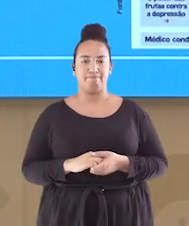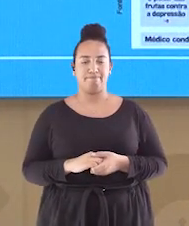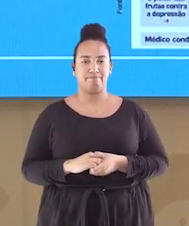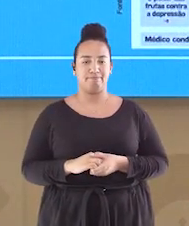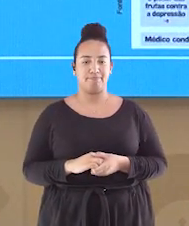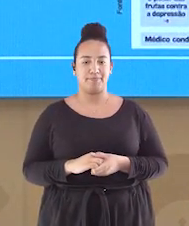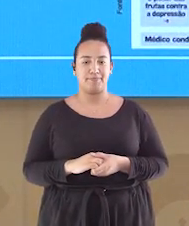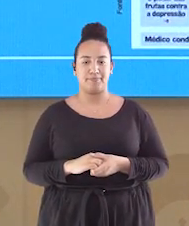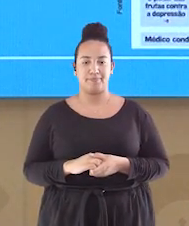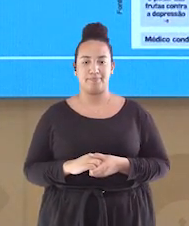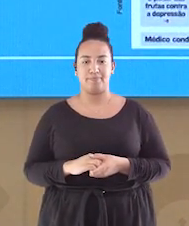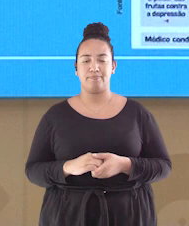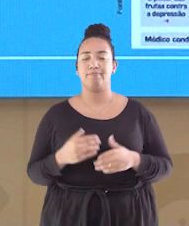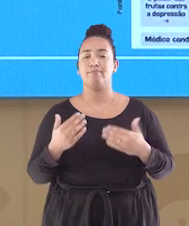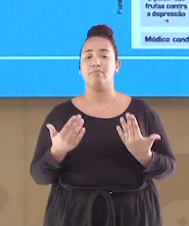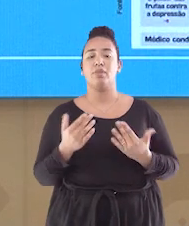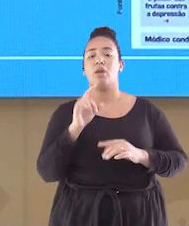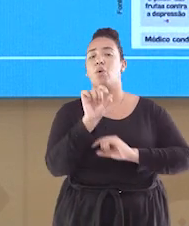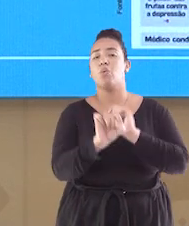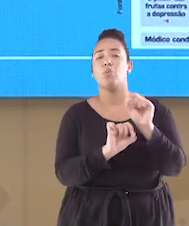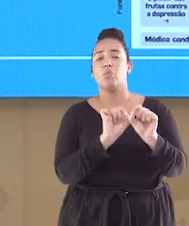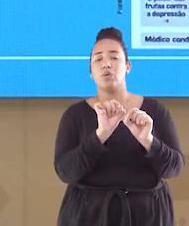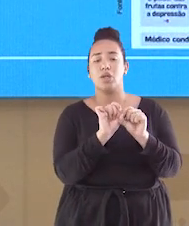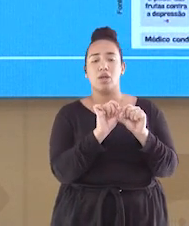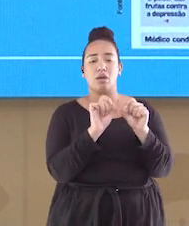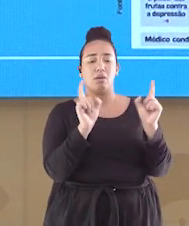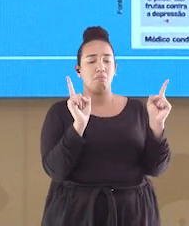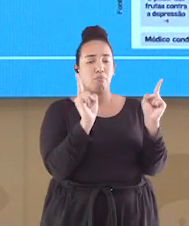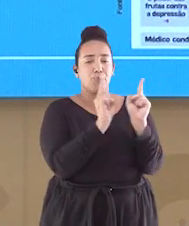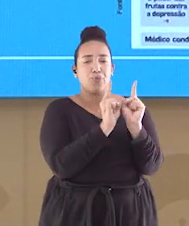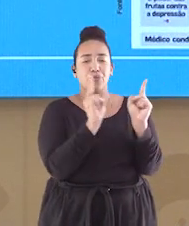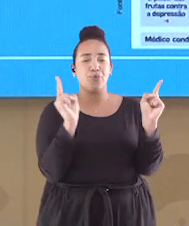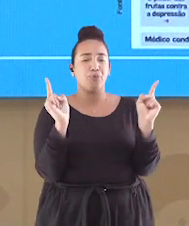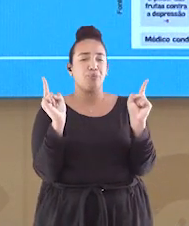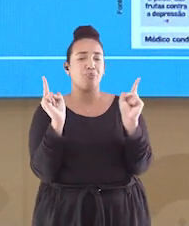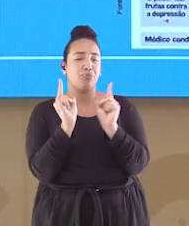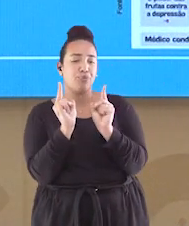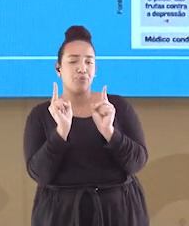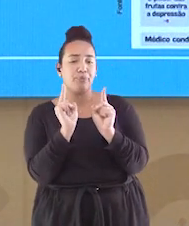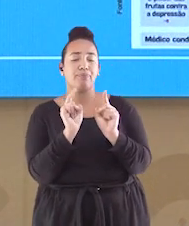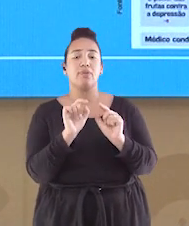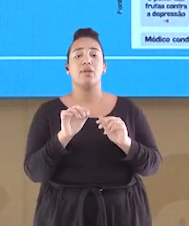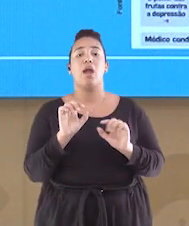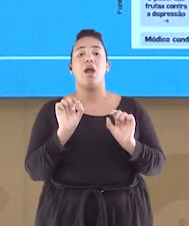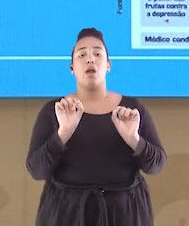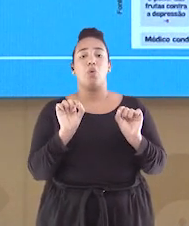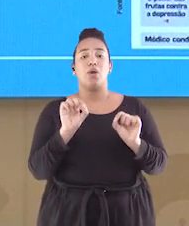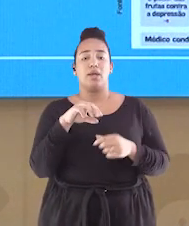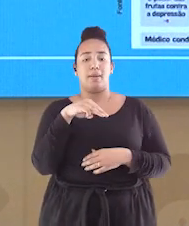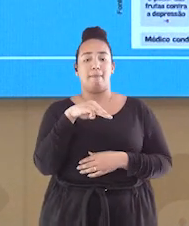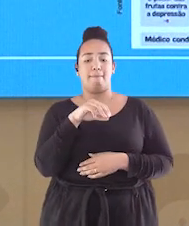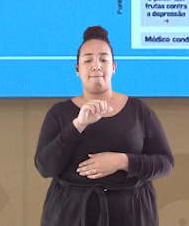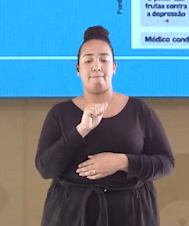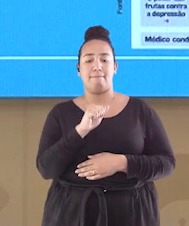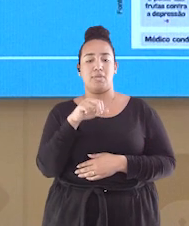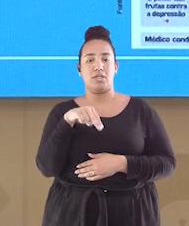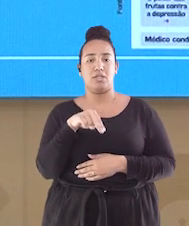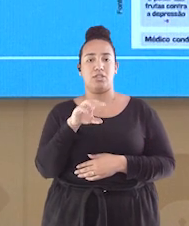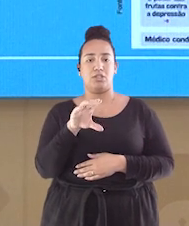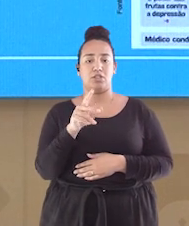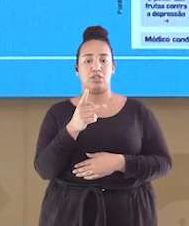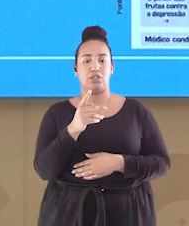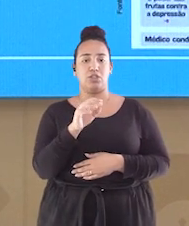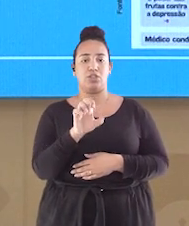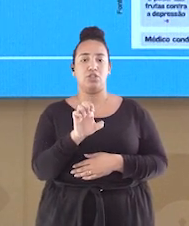extras. Essas são pequenas manchetes. Mas o que seria uma manchete, né? A manchete, por definição,